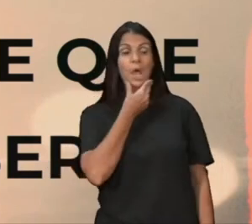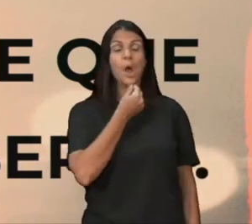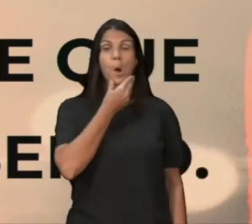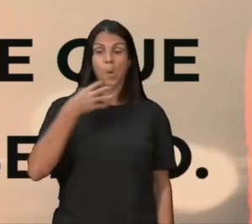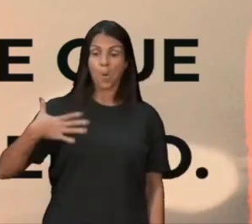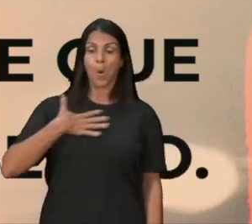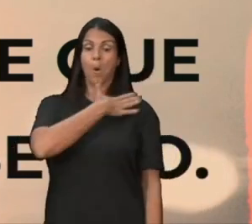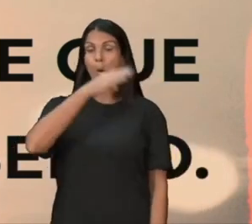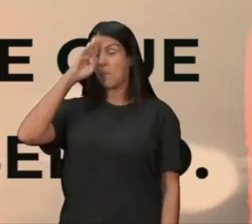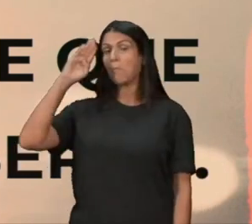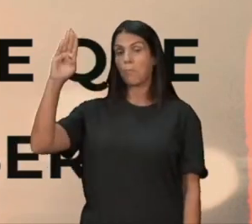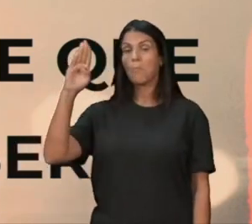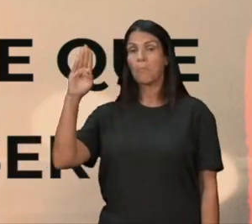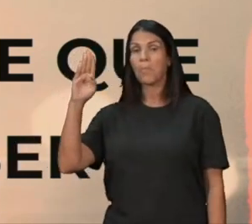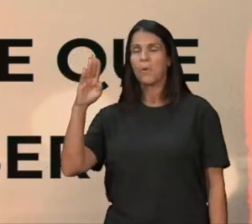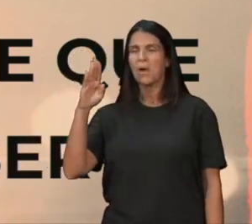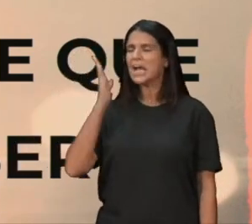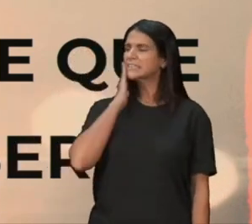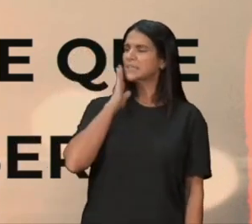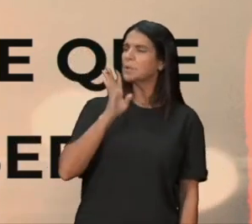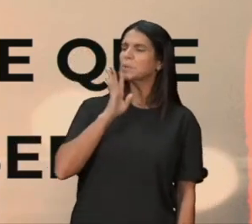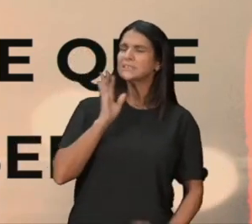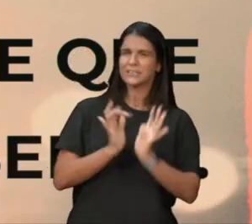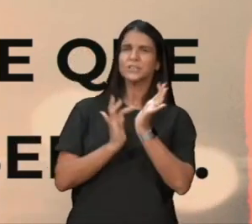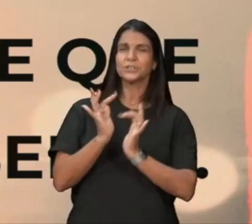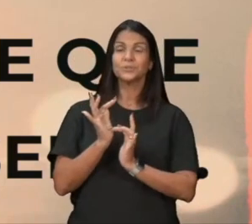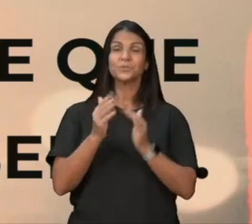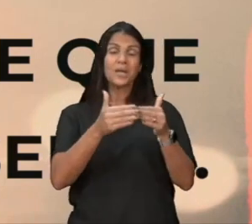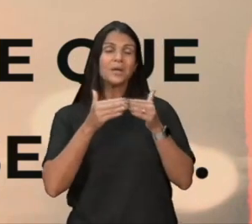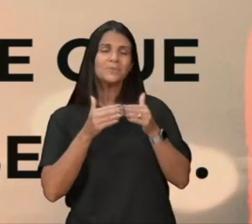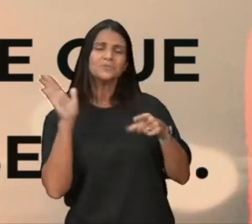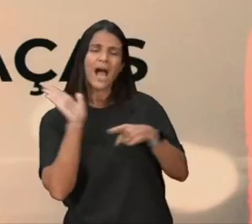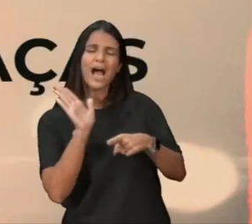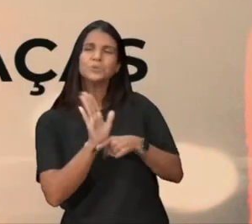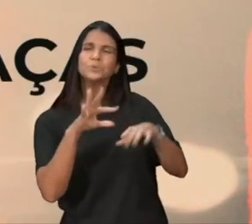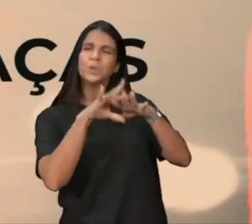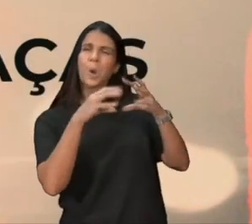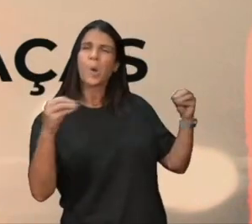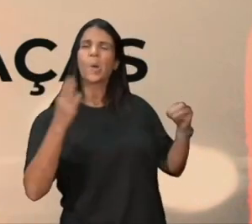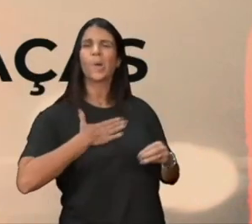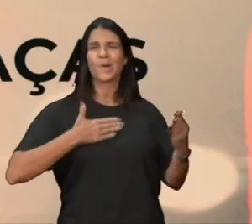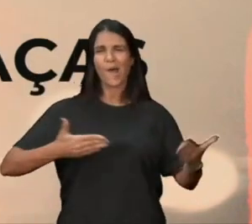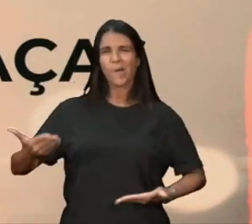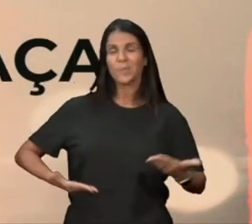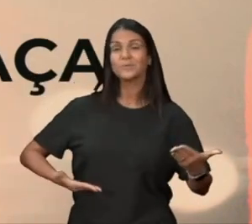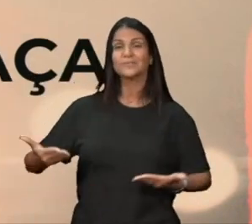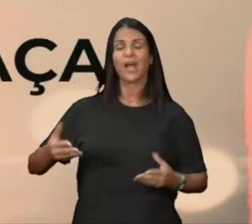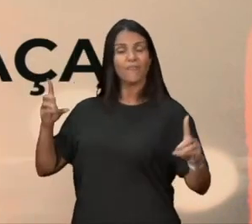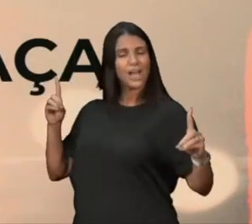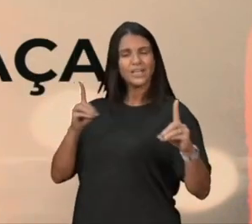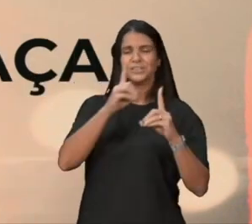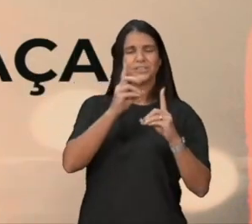enviou-lhe alguns líderes religiosos dos judeus, pedindo-lhe que fosse curar o seu servo, chegando-se a Jesus, suplicaram